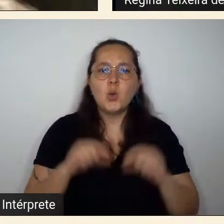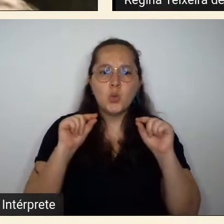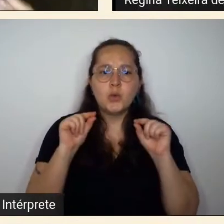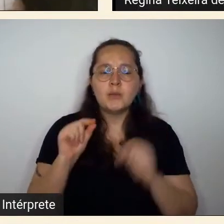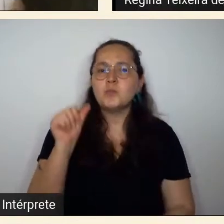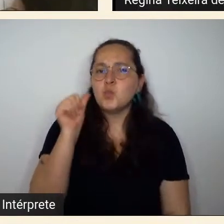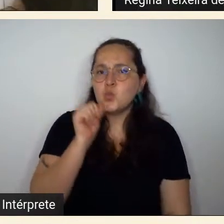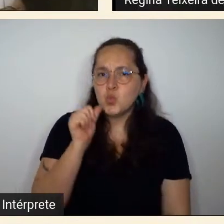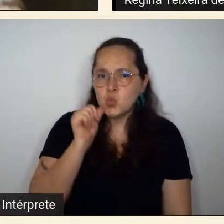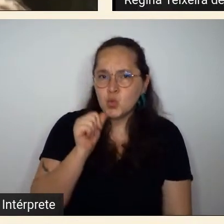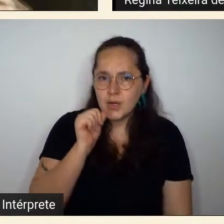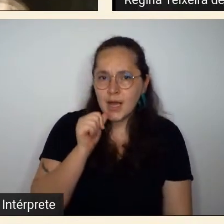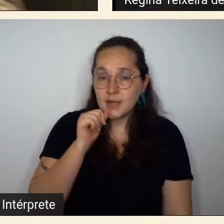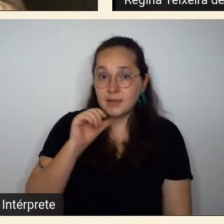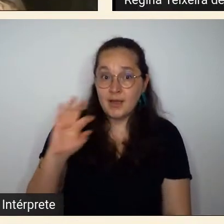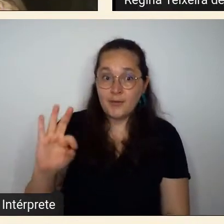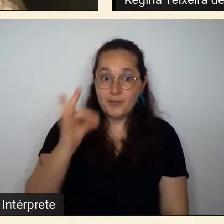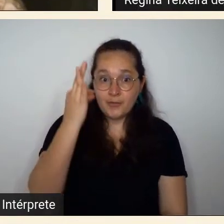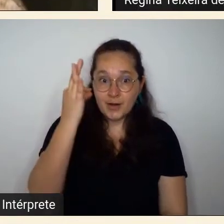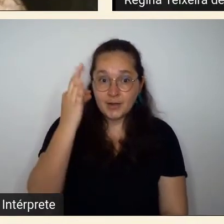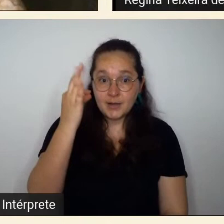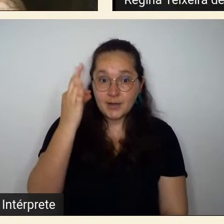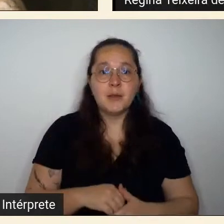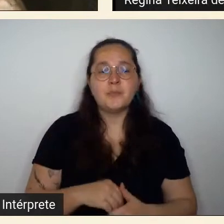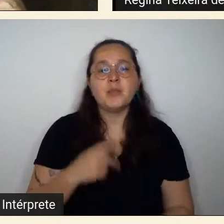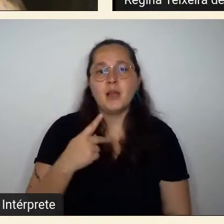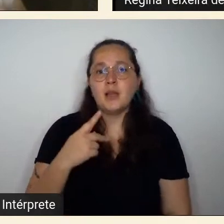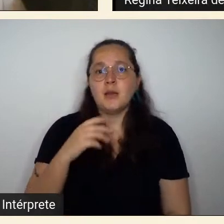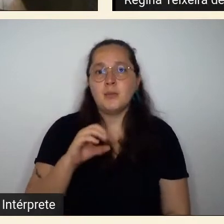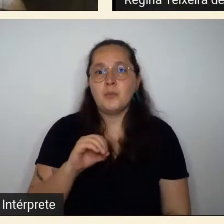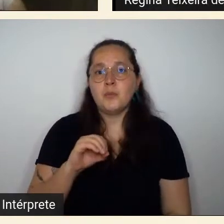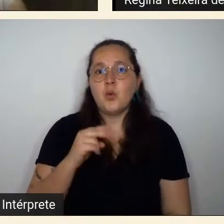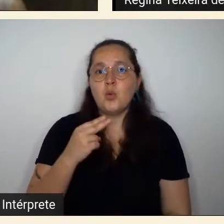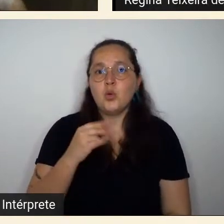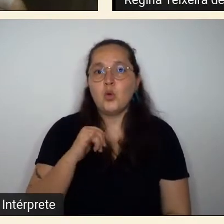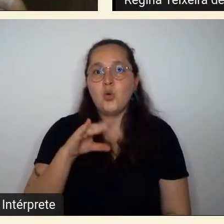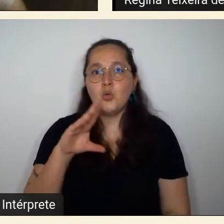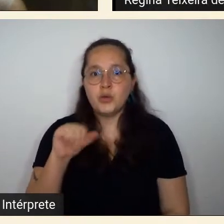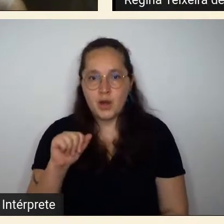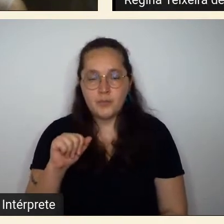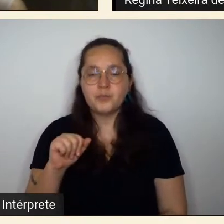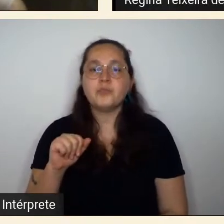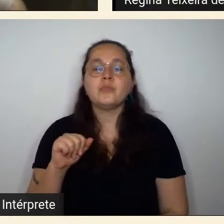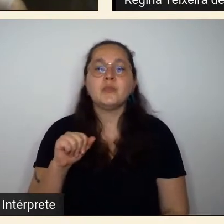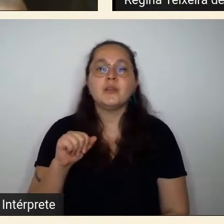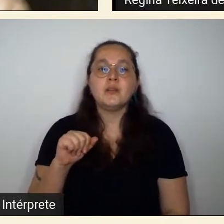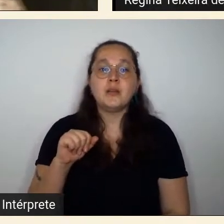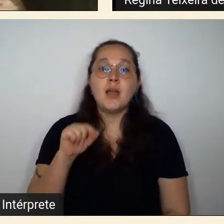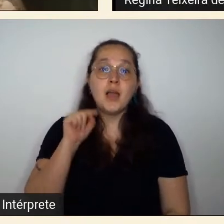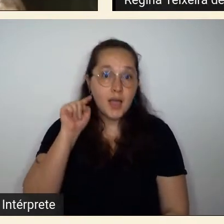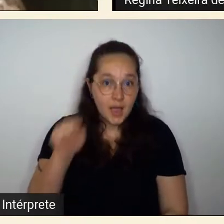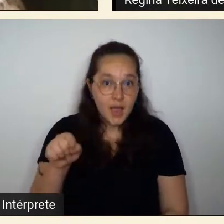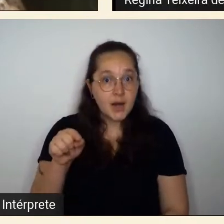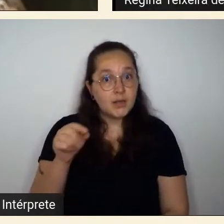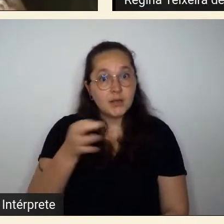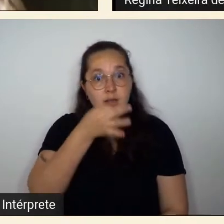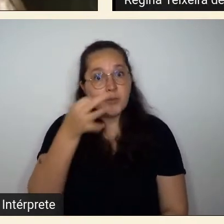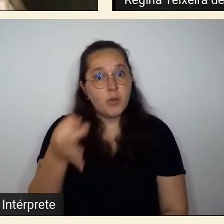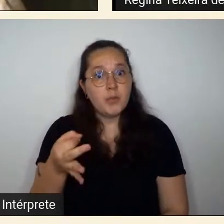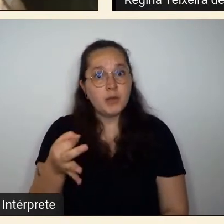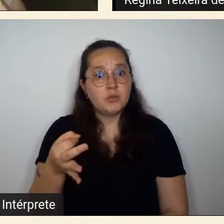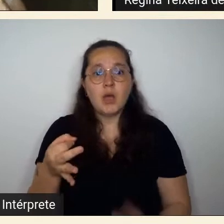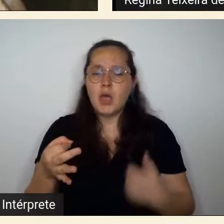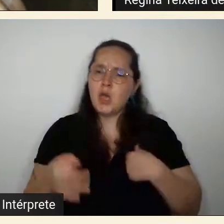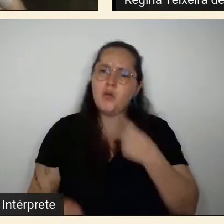polonesas e francesas que eu até hoje até ainda não publiquei todos os textos que são depoimentos que eu dizia